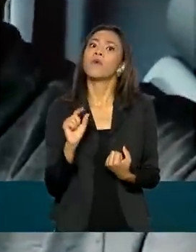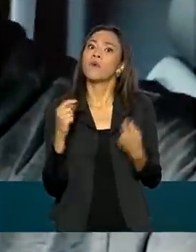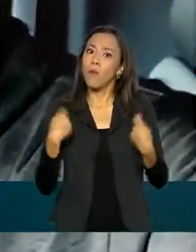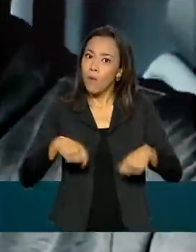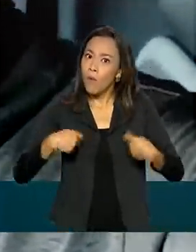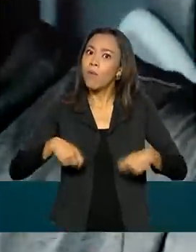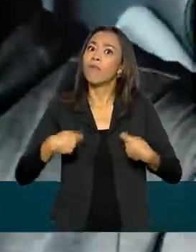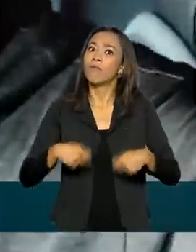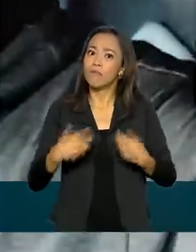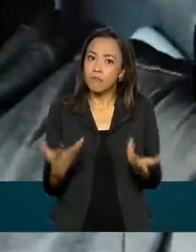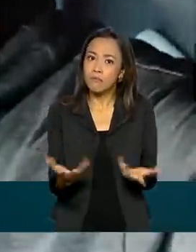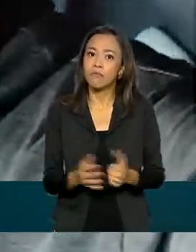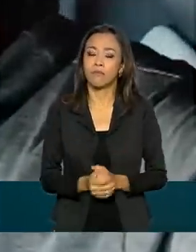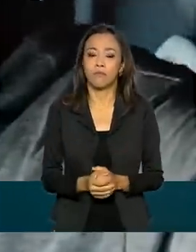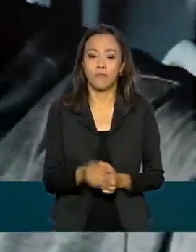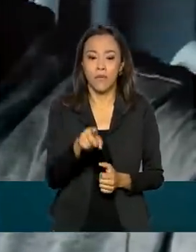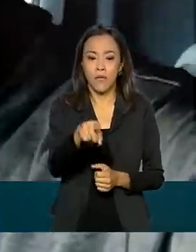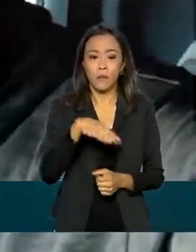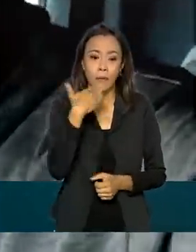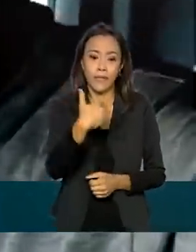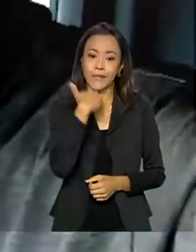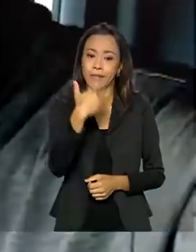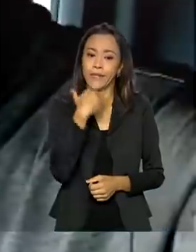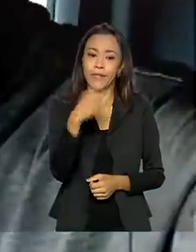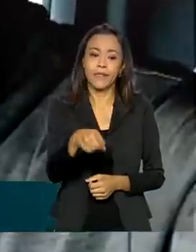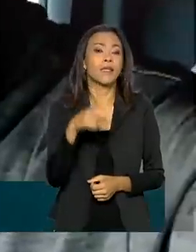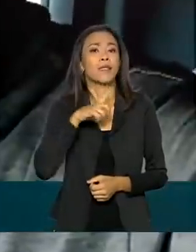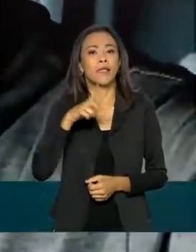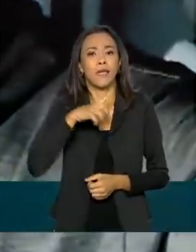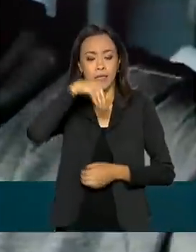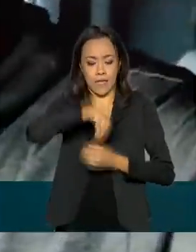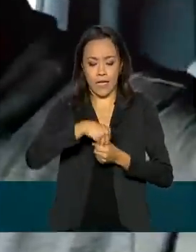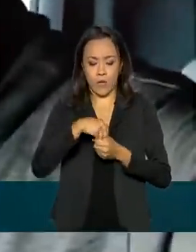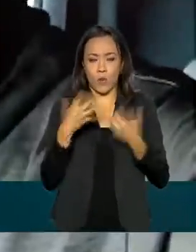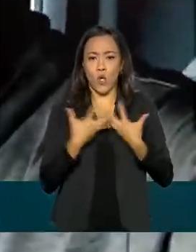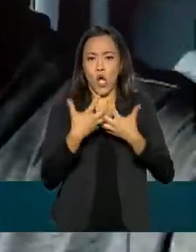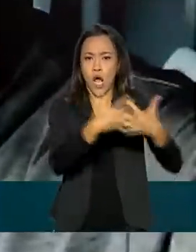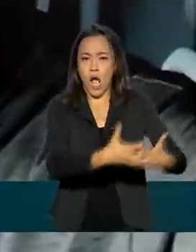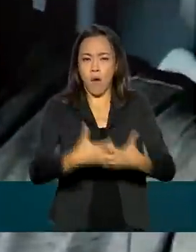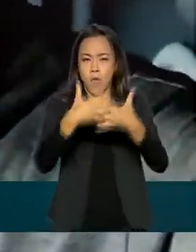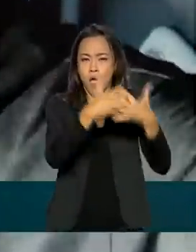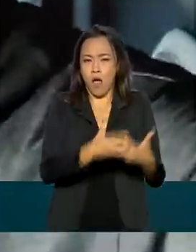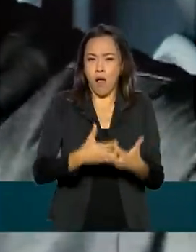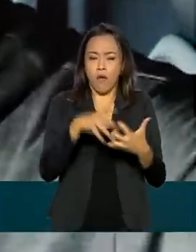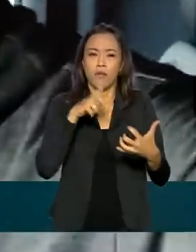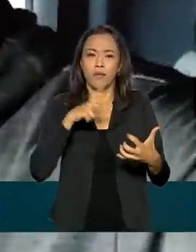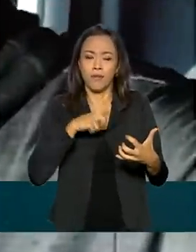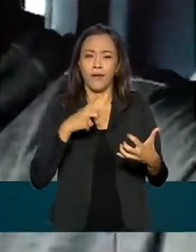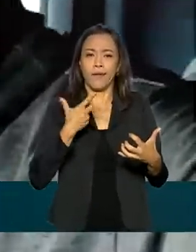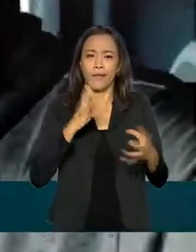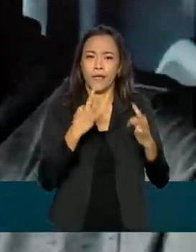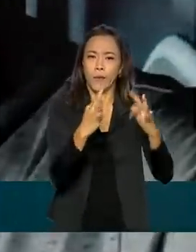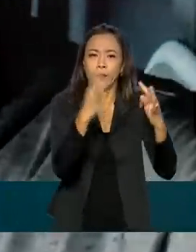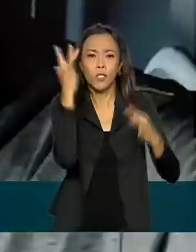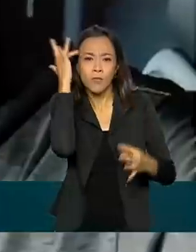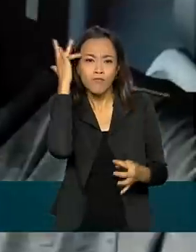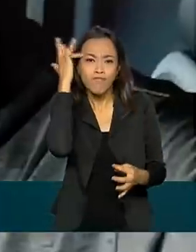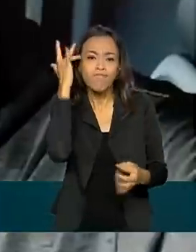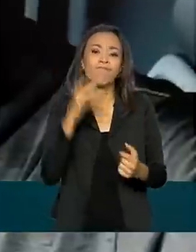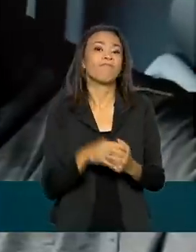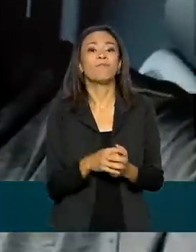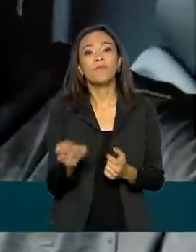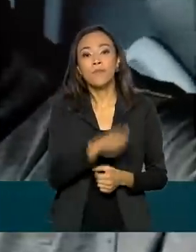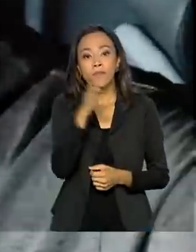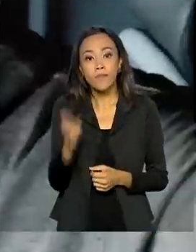Não adianta toda a tecnologia do caminhão ser filmado, a gente andar